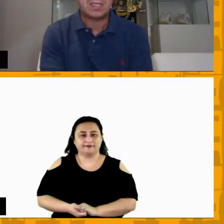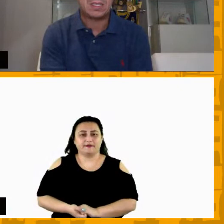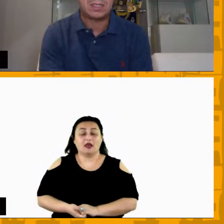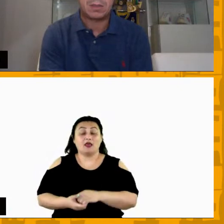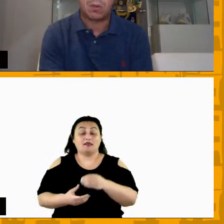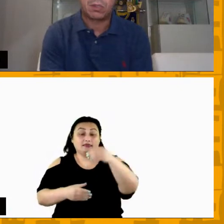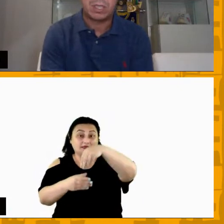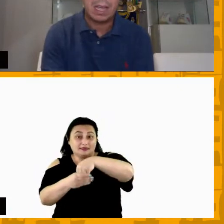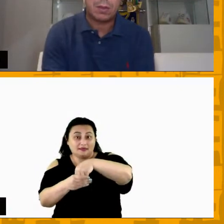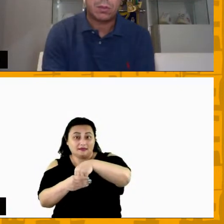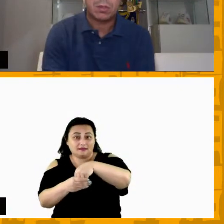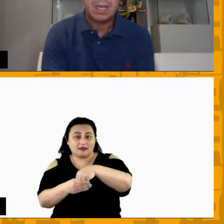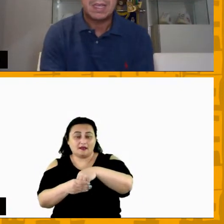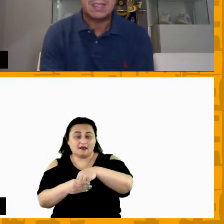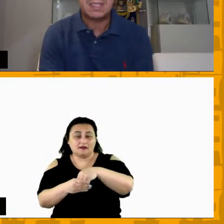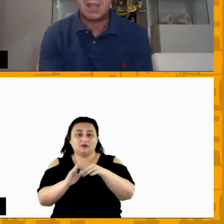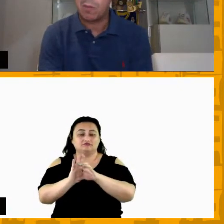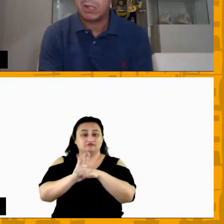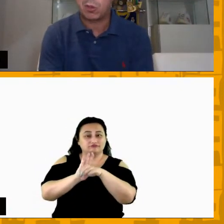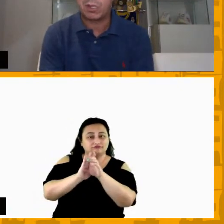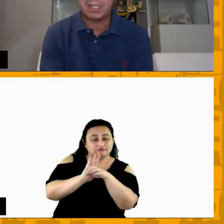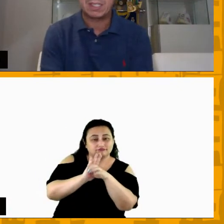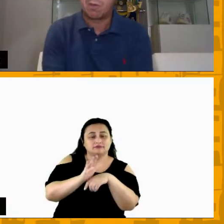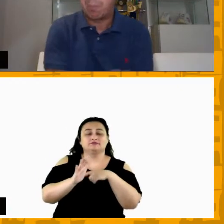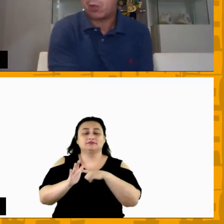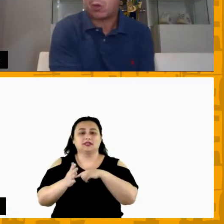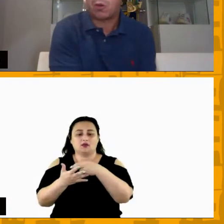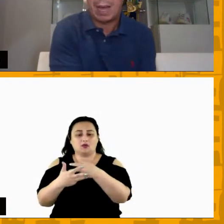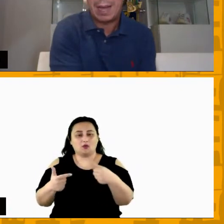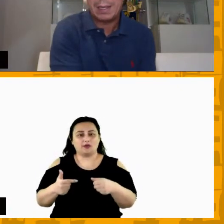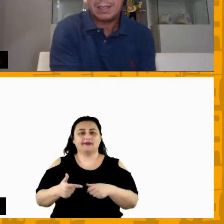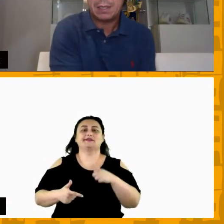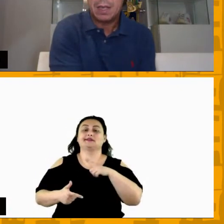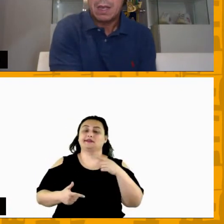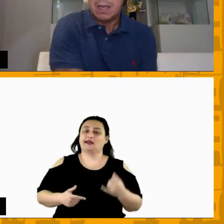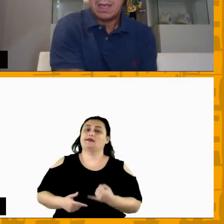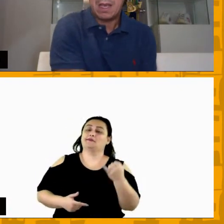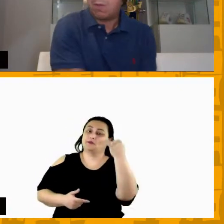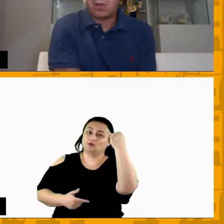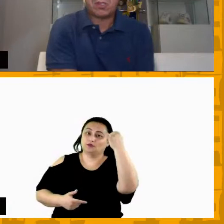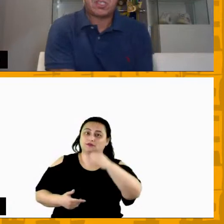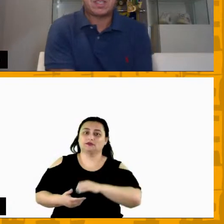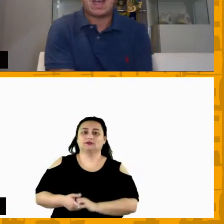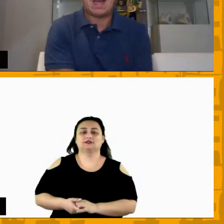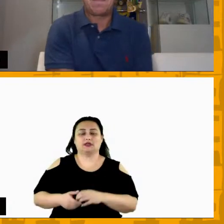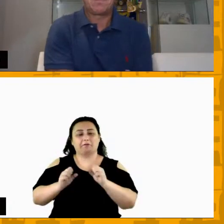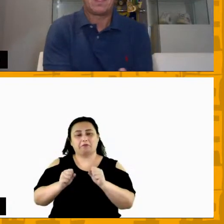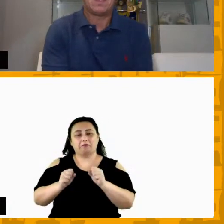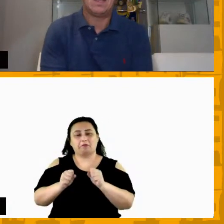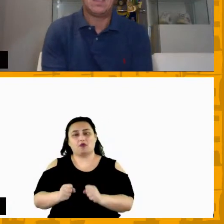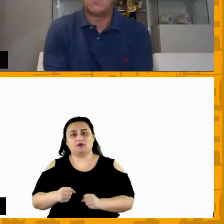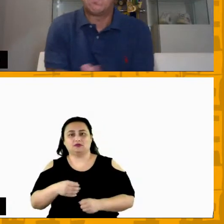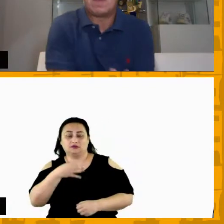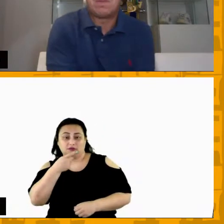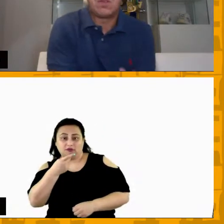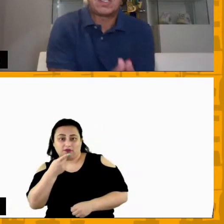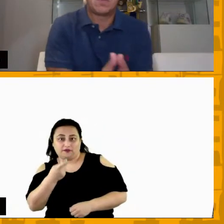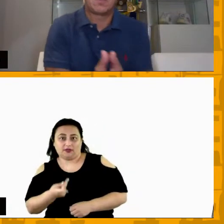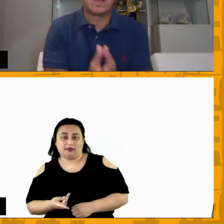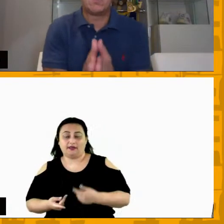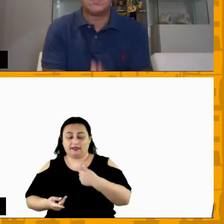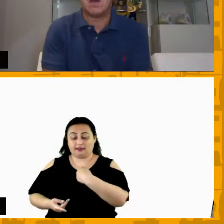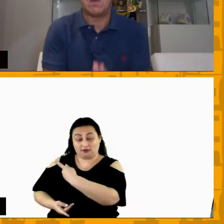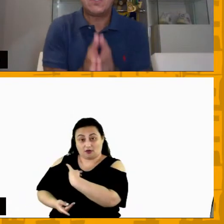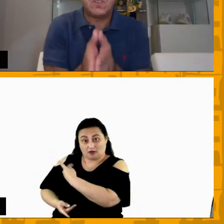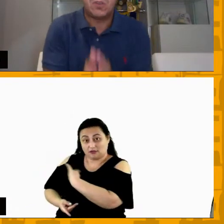dentro desses conceitos existem algumas coisas que são protocolares e aí eu posso citar eu e o Pablo